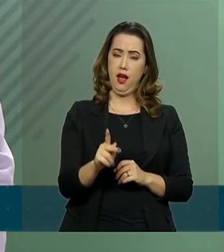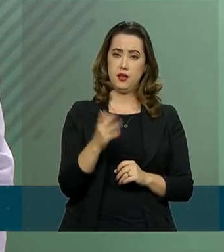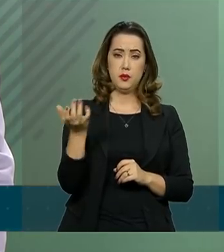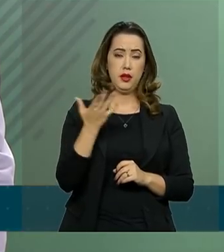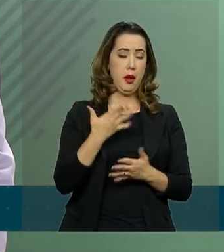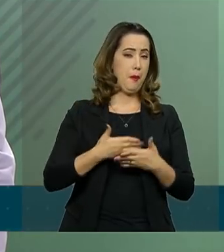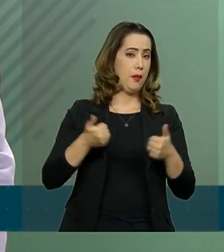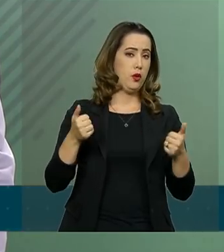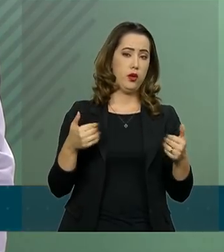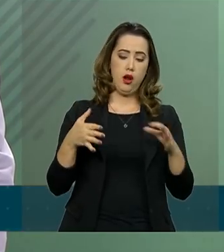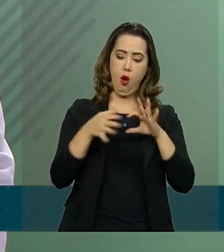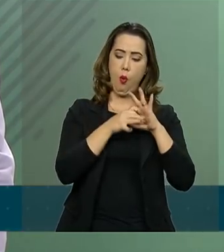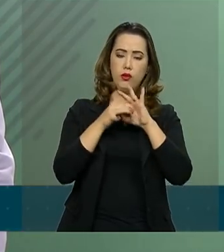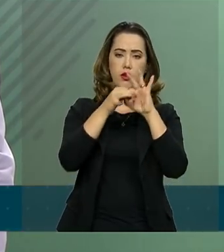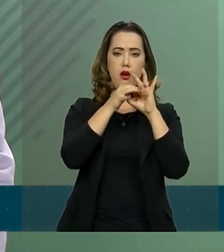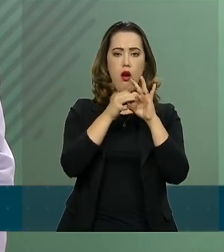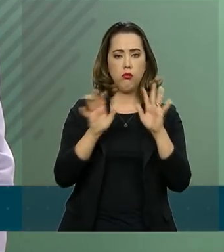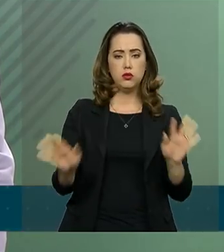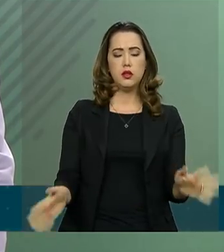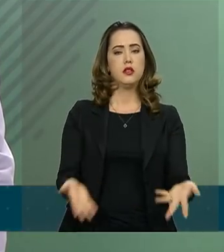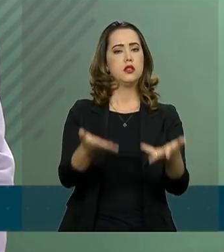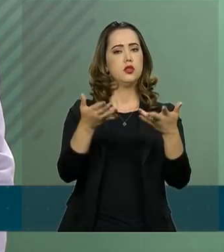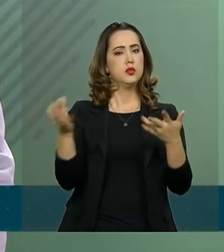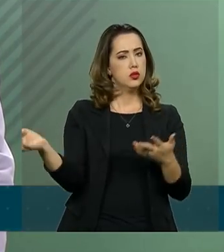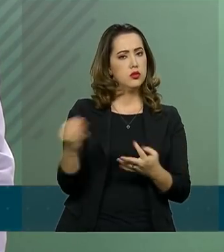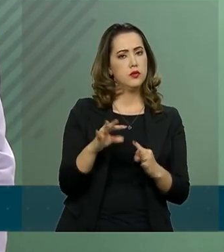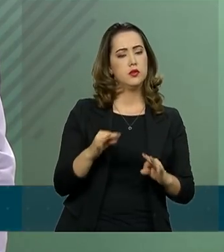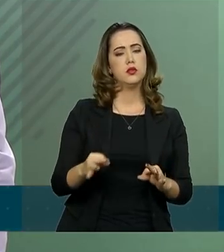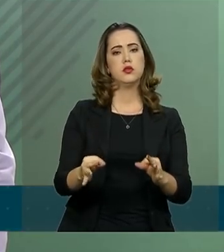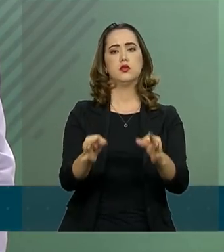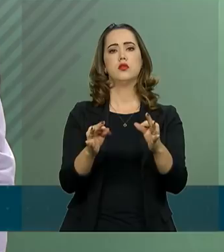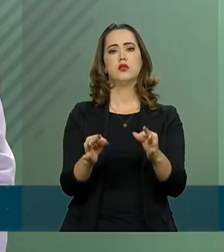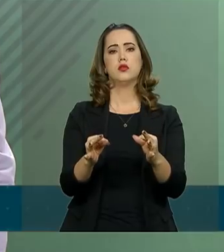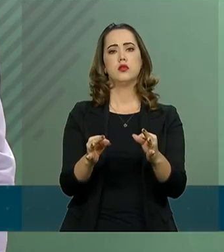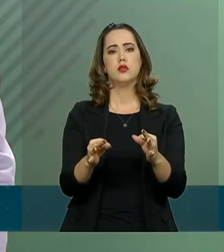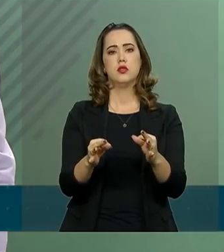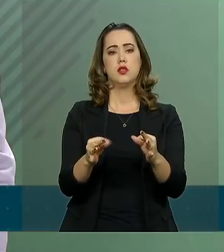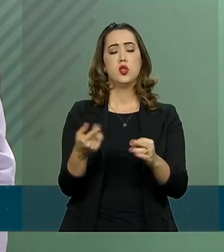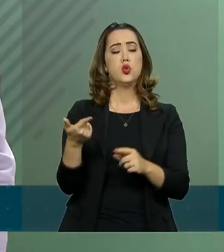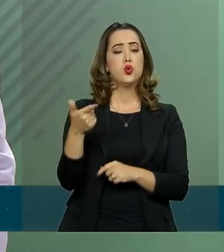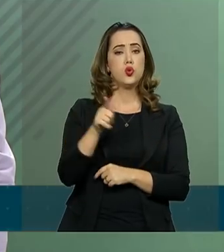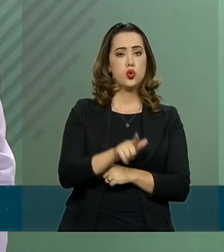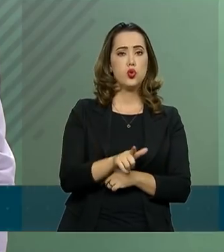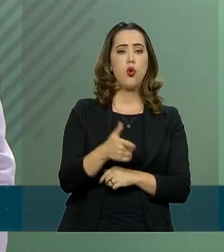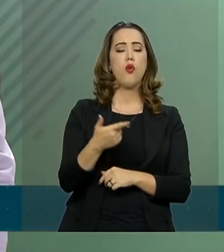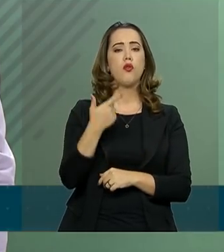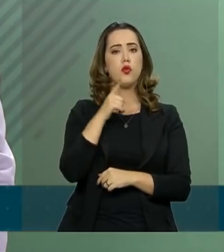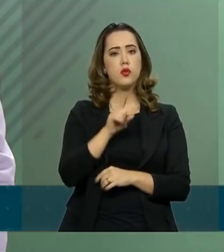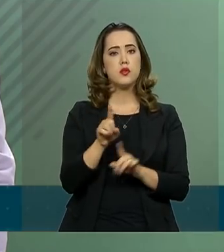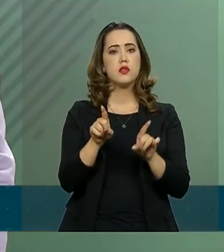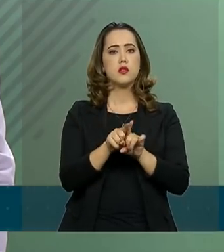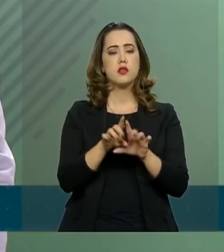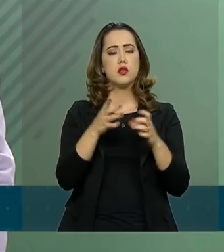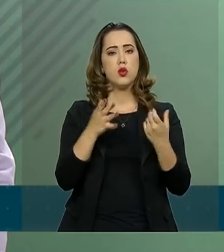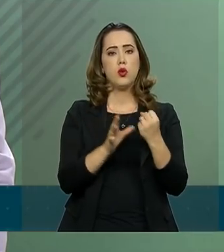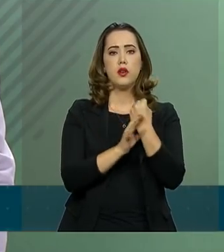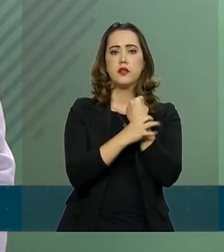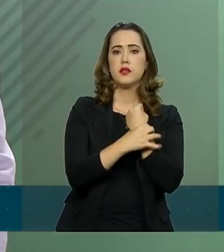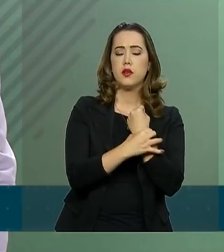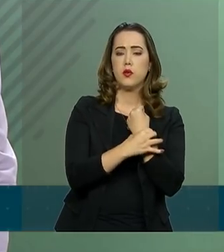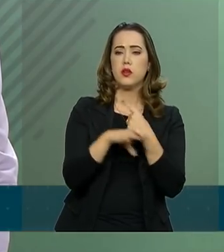integração, o estímulo à modernização e o reaparelhamento dos órgãos de segurança pública